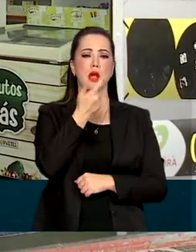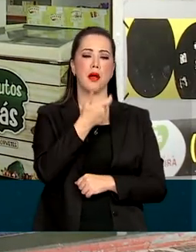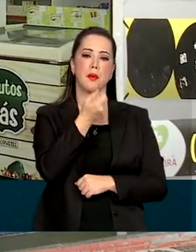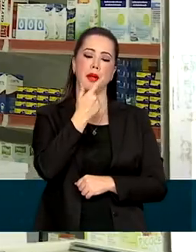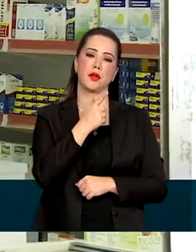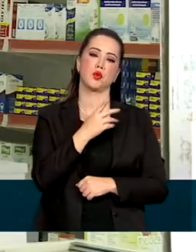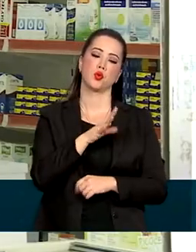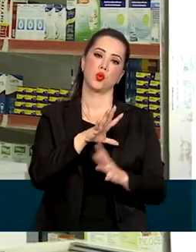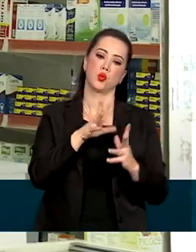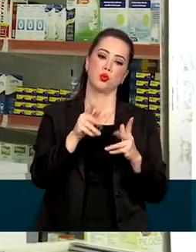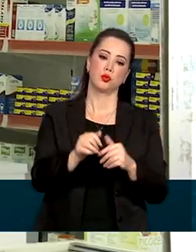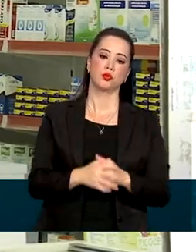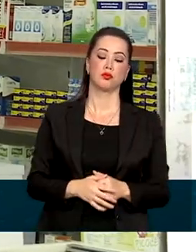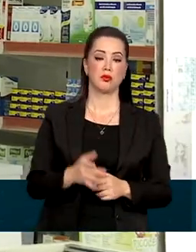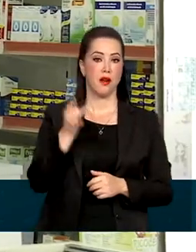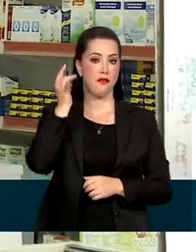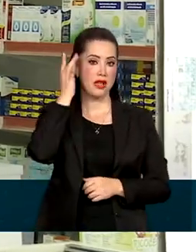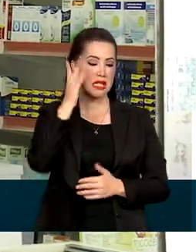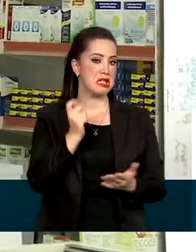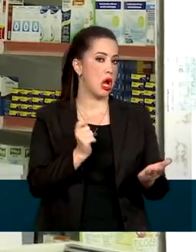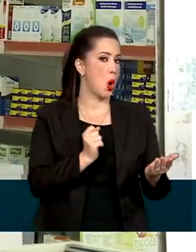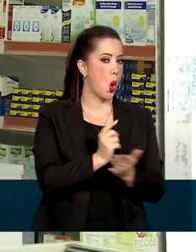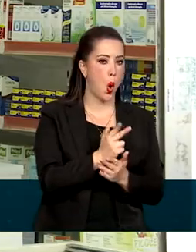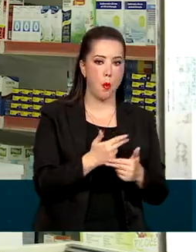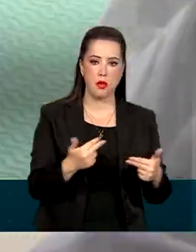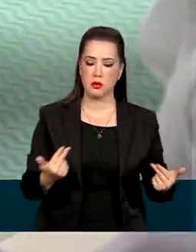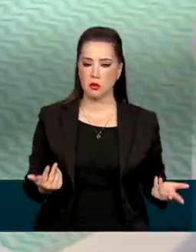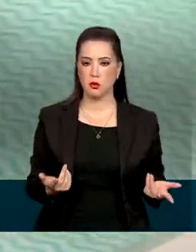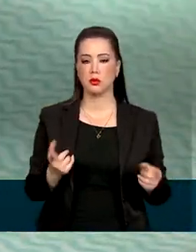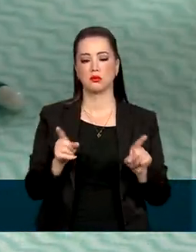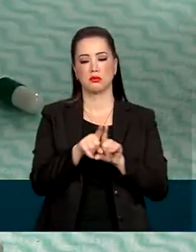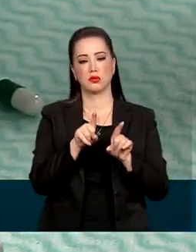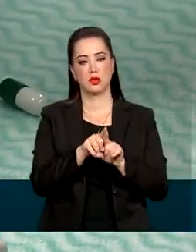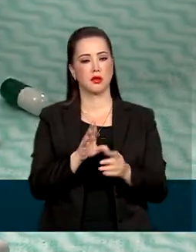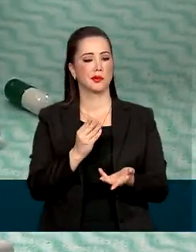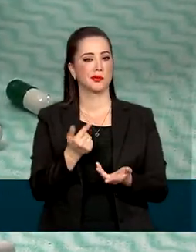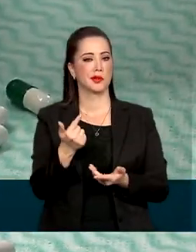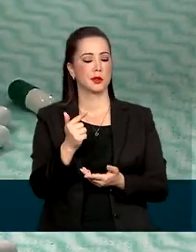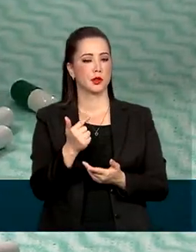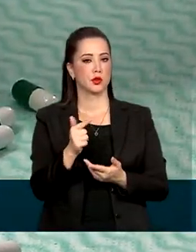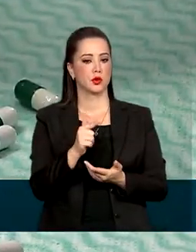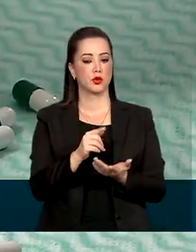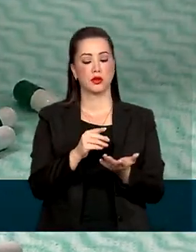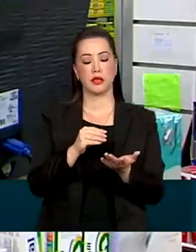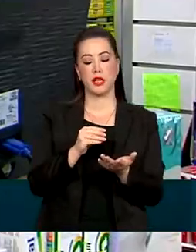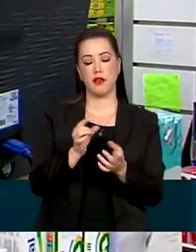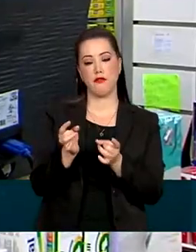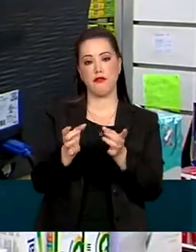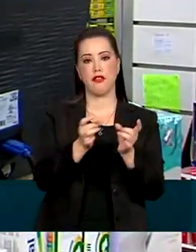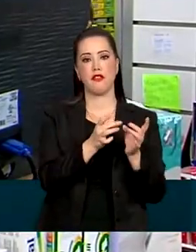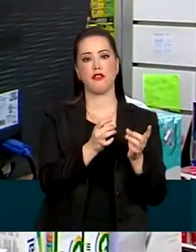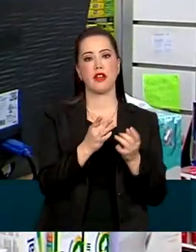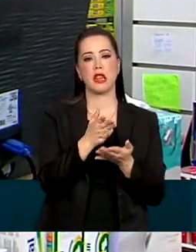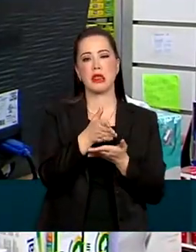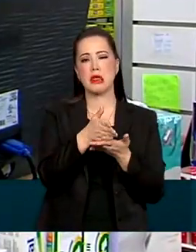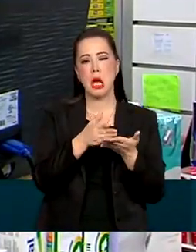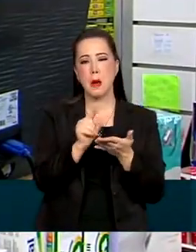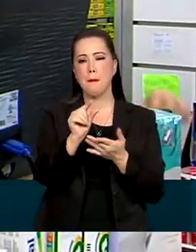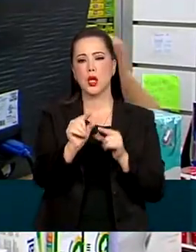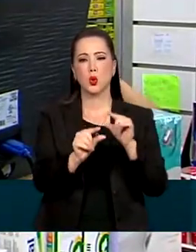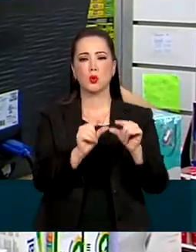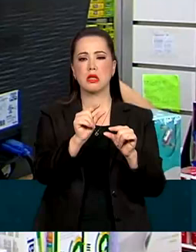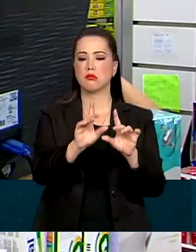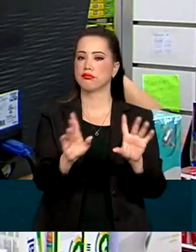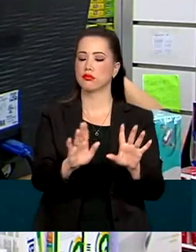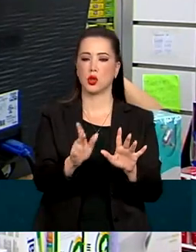Farmácia. A facilidade na aquisição de remédios e a falta de venda fracionada promove ainda mais o